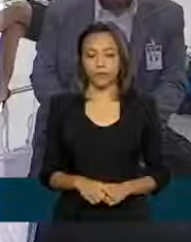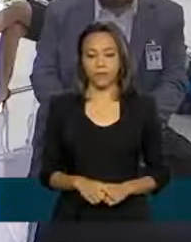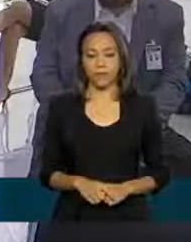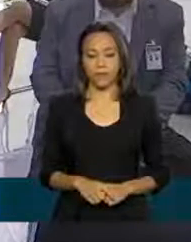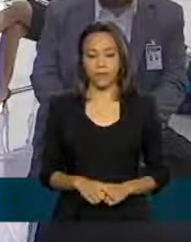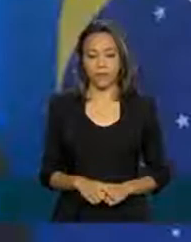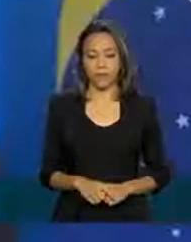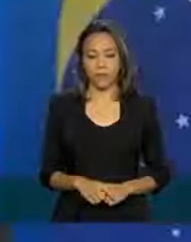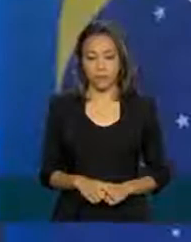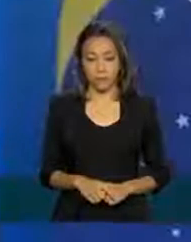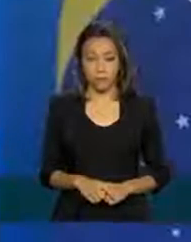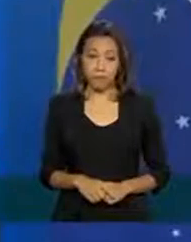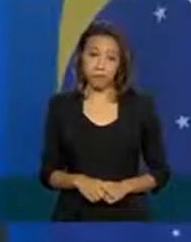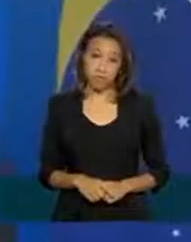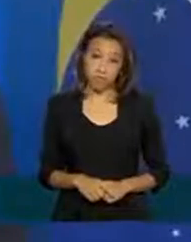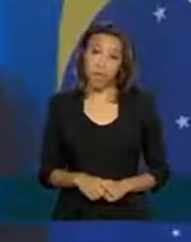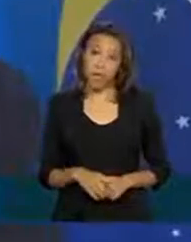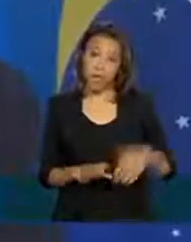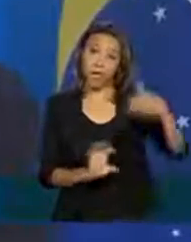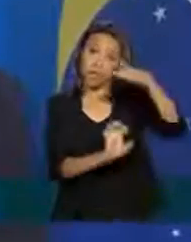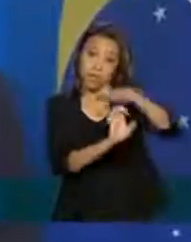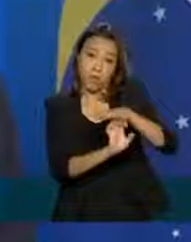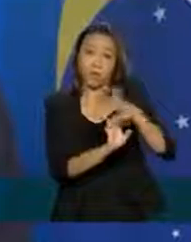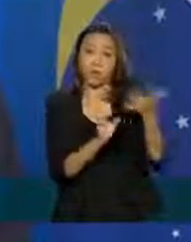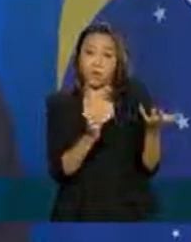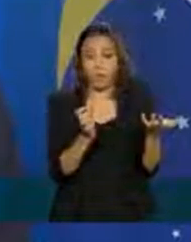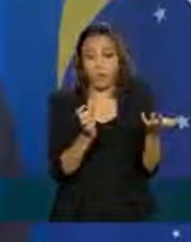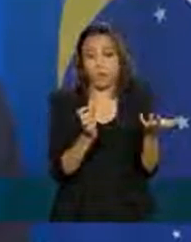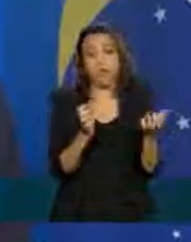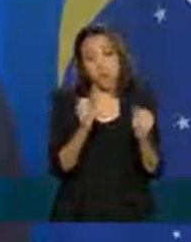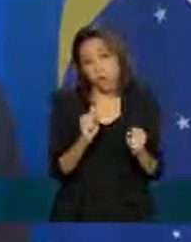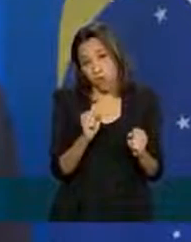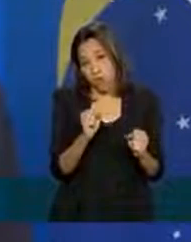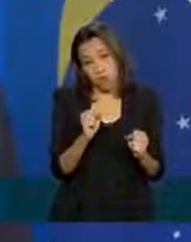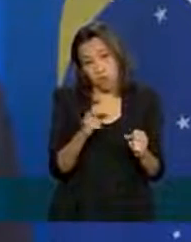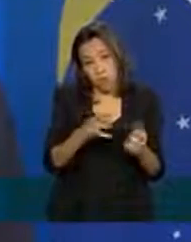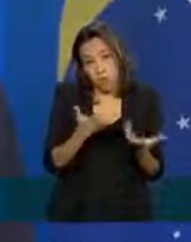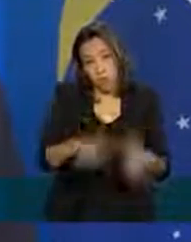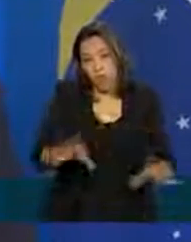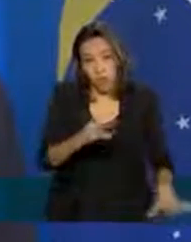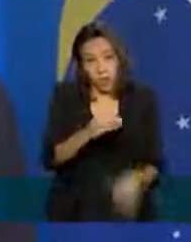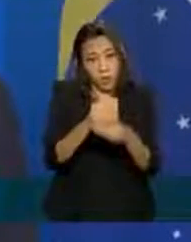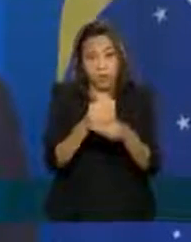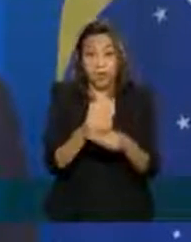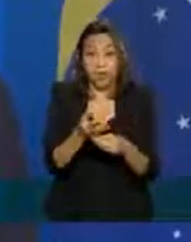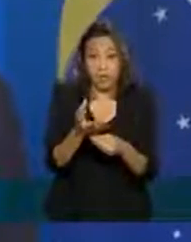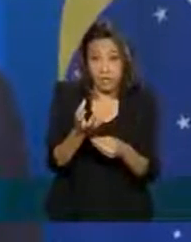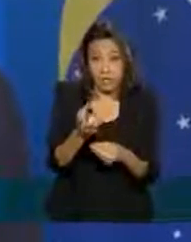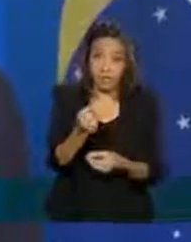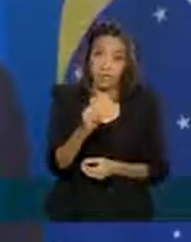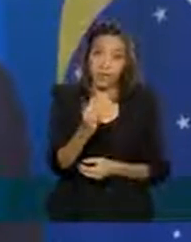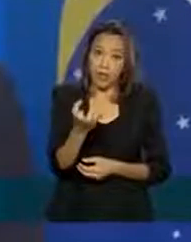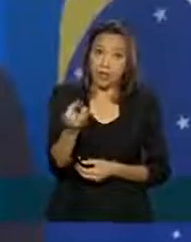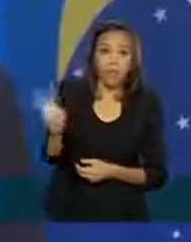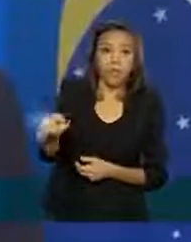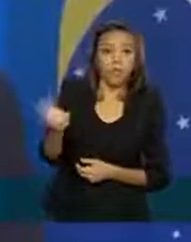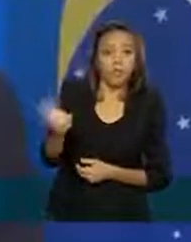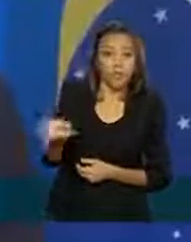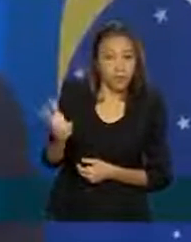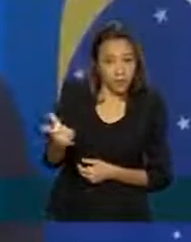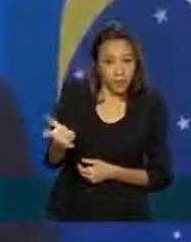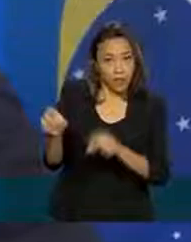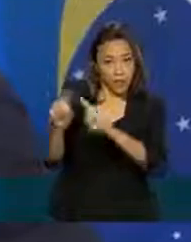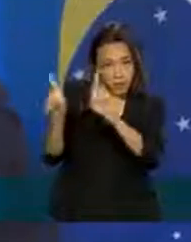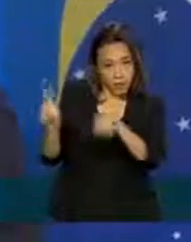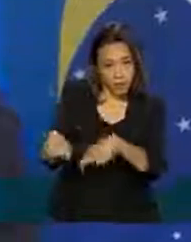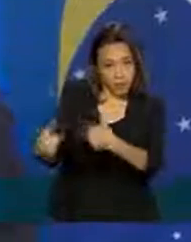Sim, a empresa pode não complementar agora a empresa vai fazer uma análise se ela quer manter o funcionário ou não se é um funcionário que ganha mais e a empresa decide que